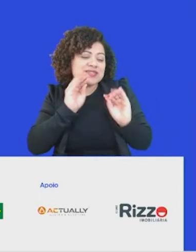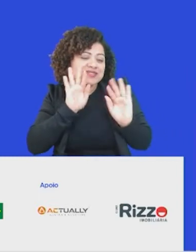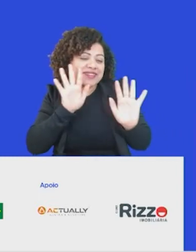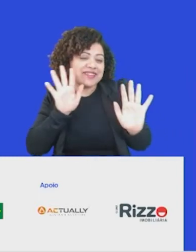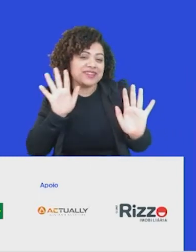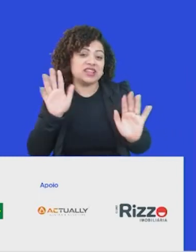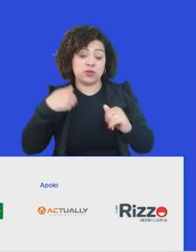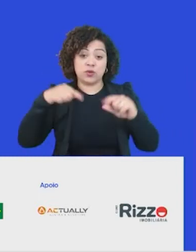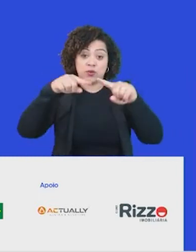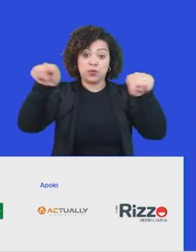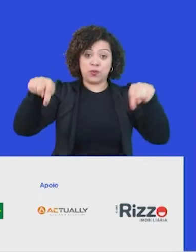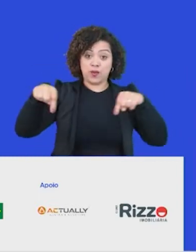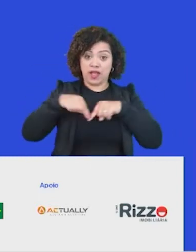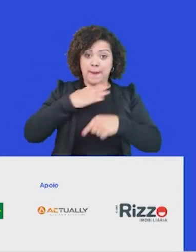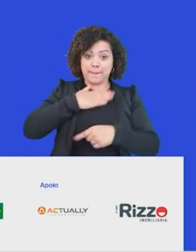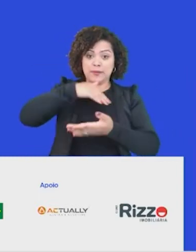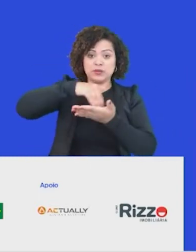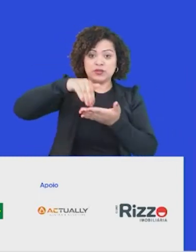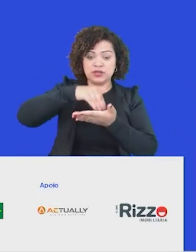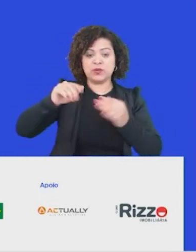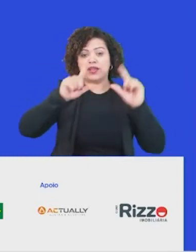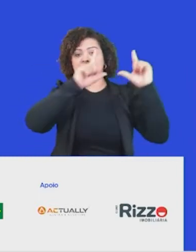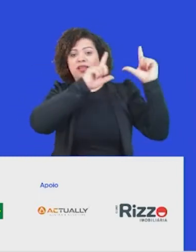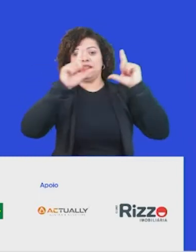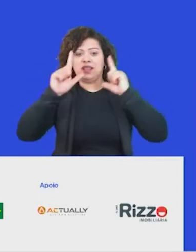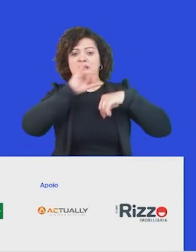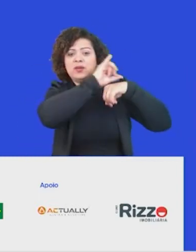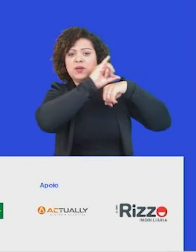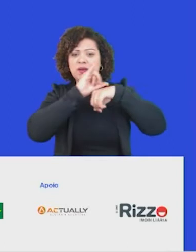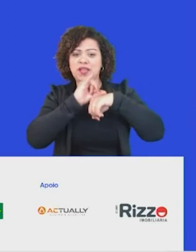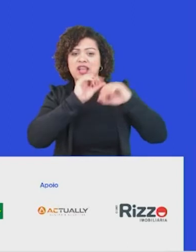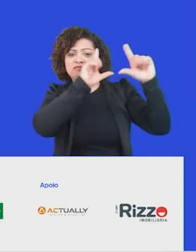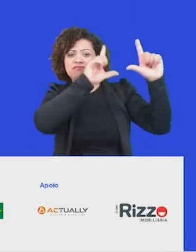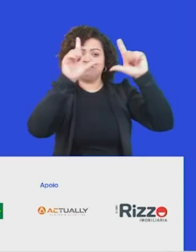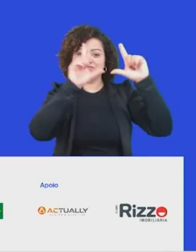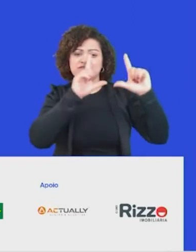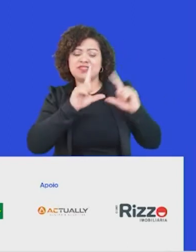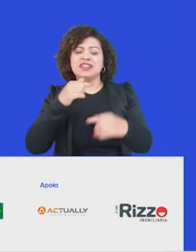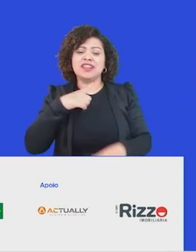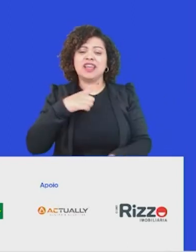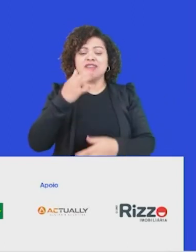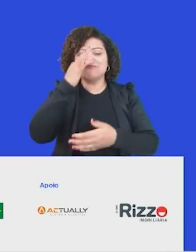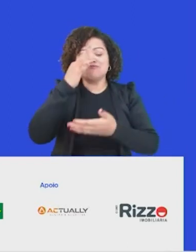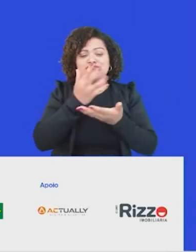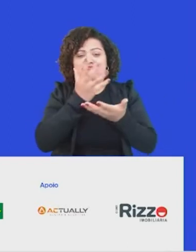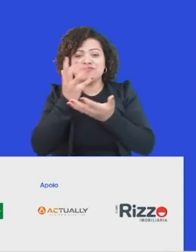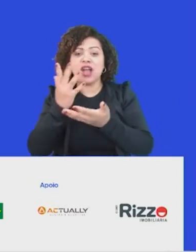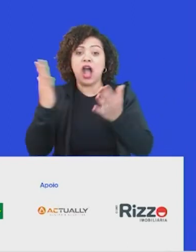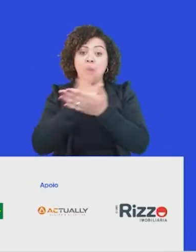escritório, então atrás de mim tem alguns estandes com algumas peças de arte, e com algumas plantas, com alguns prêmios,